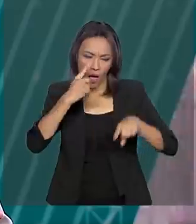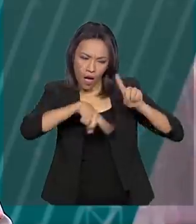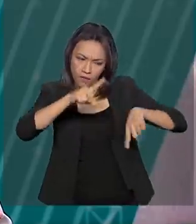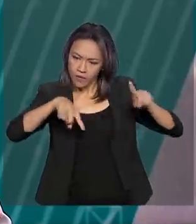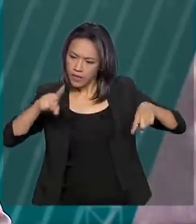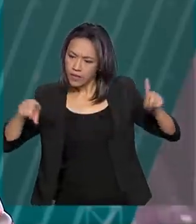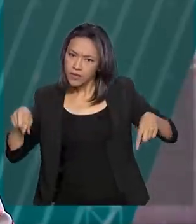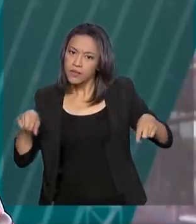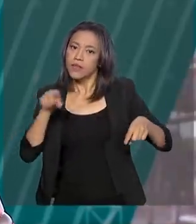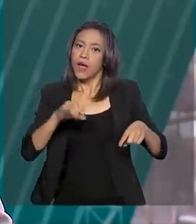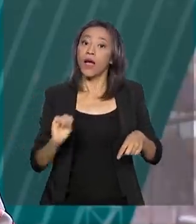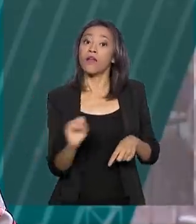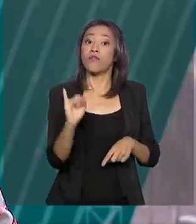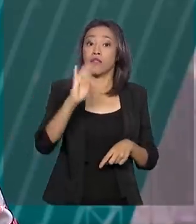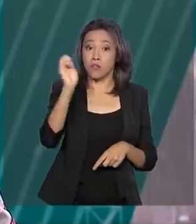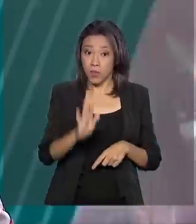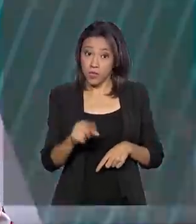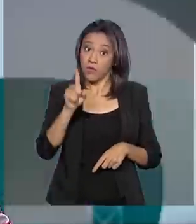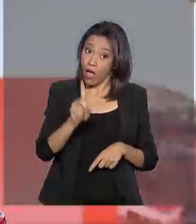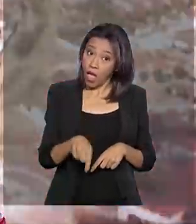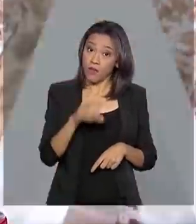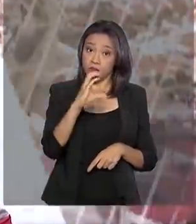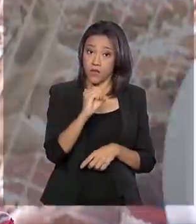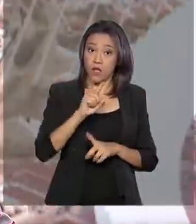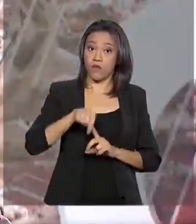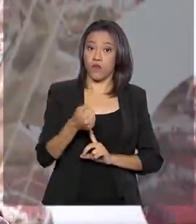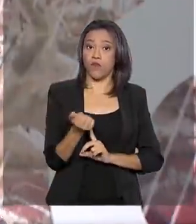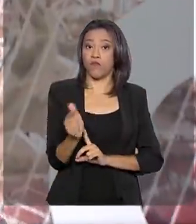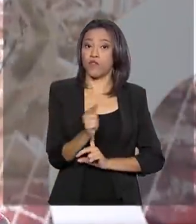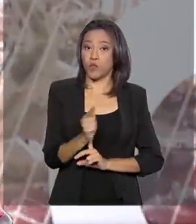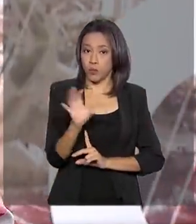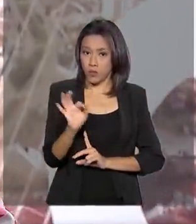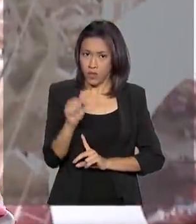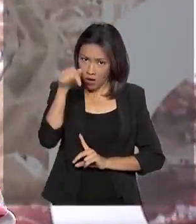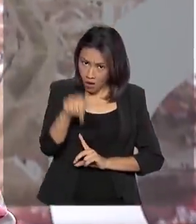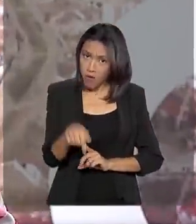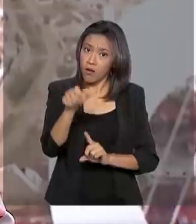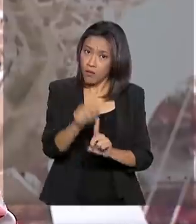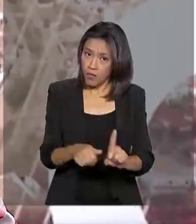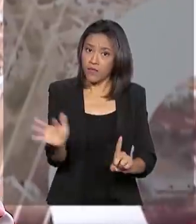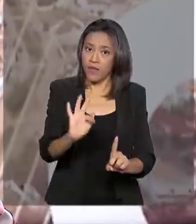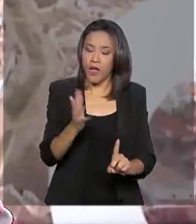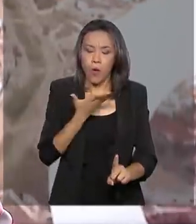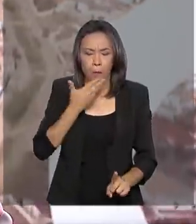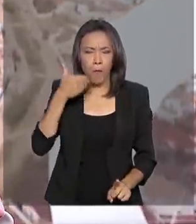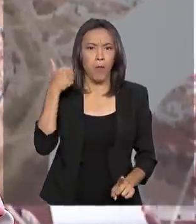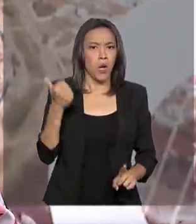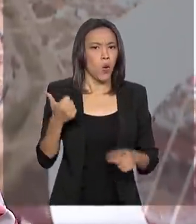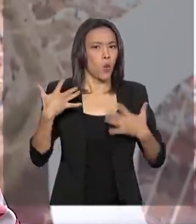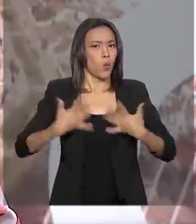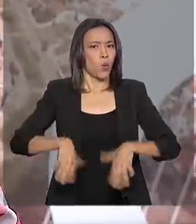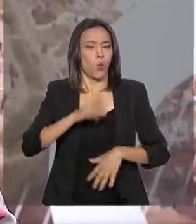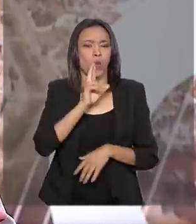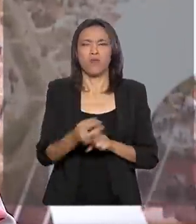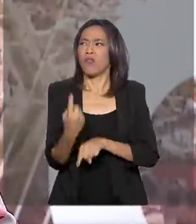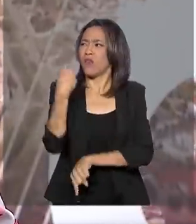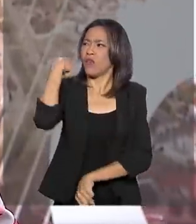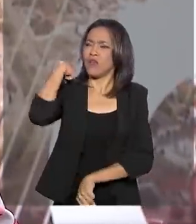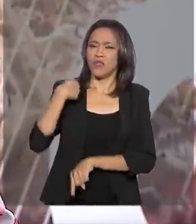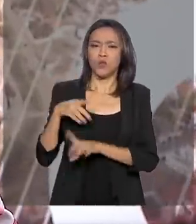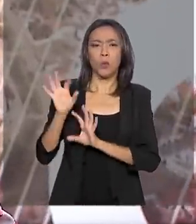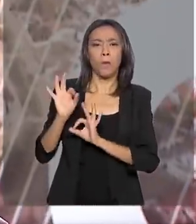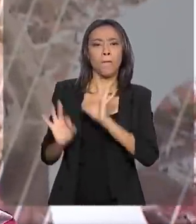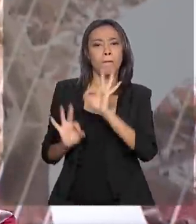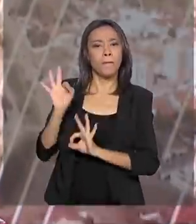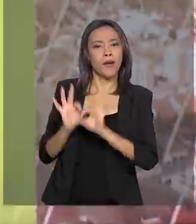do país, foi de 0,22% agora em fevereiro. É o menor resultado para o mês, desde o início do Plano